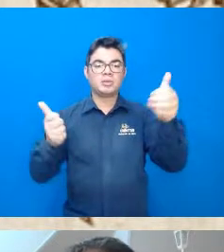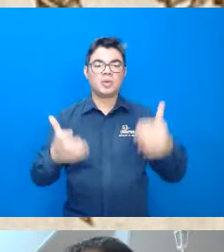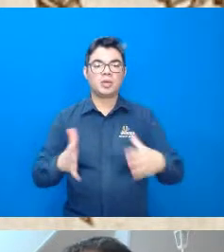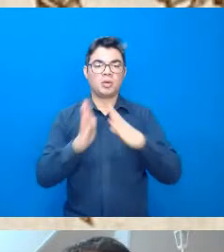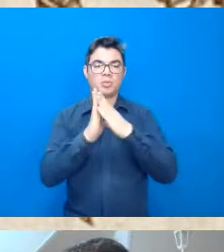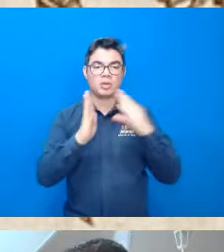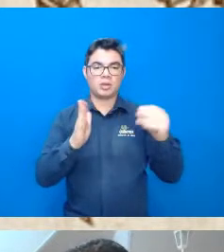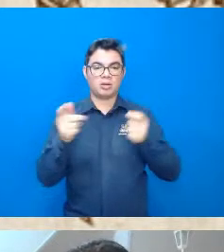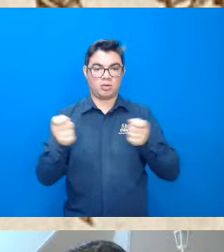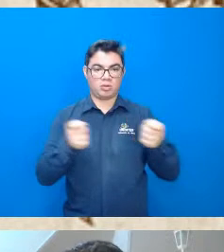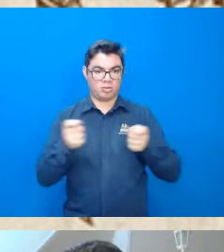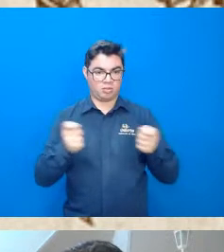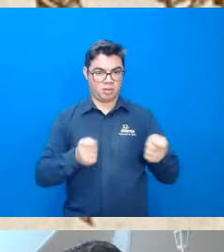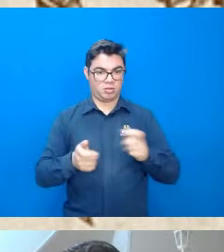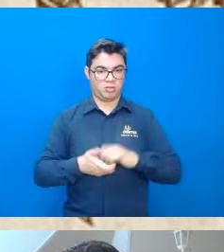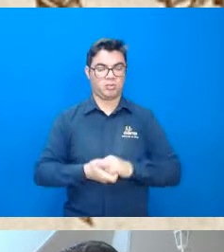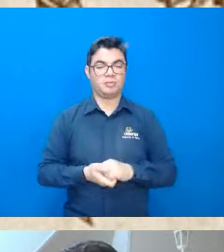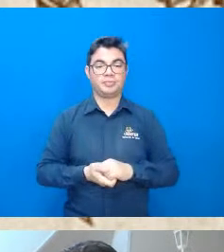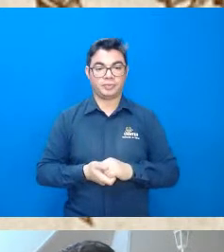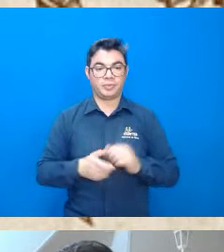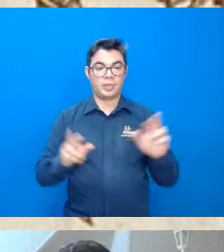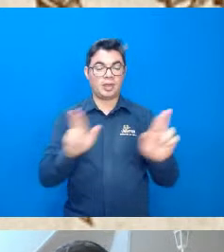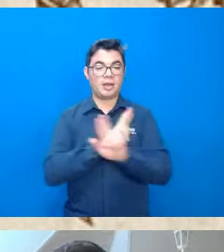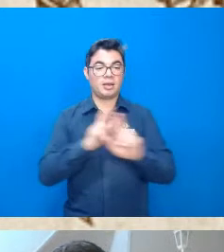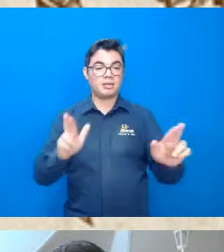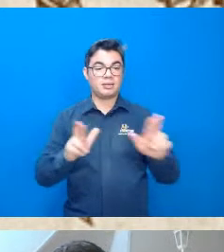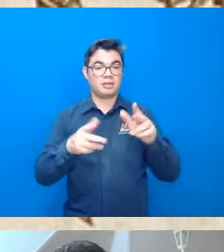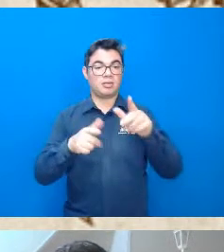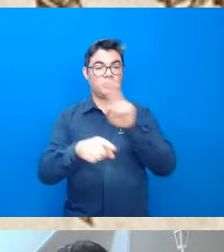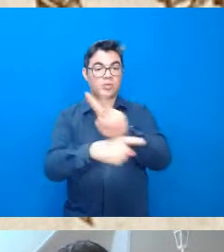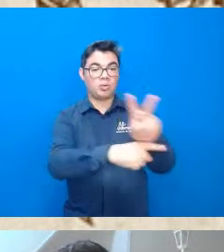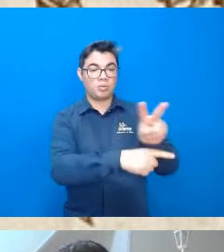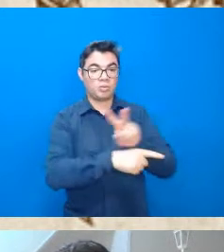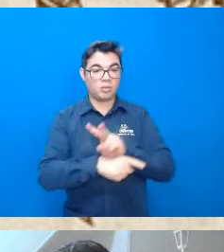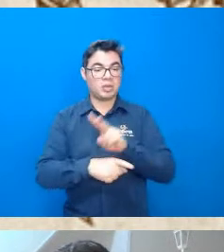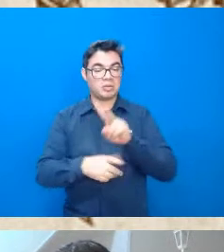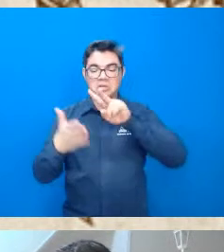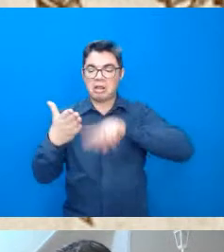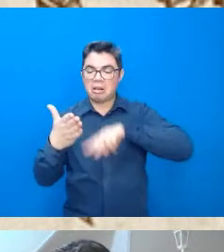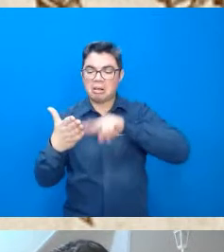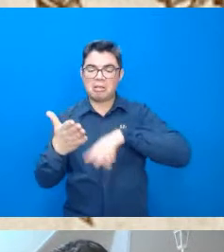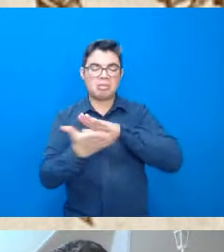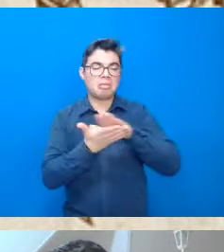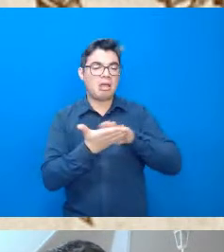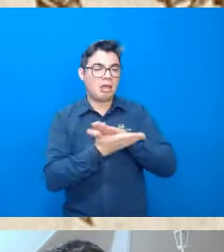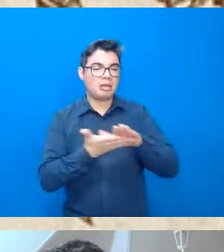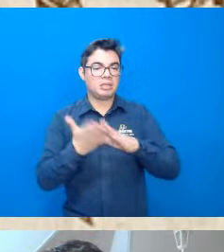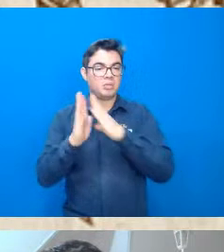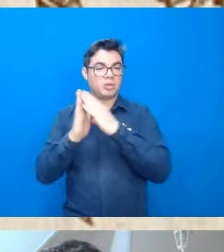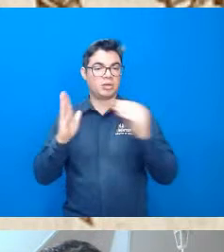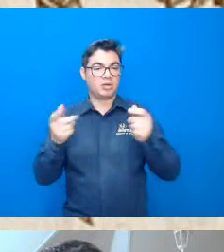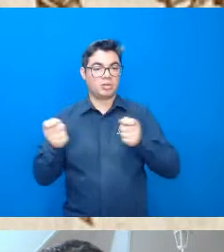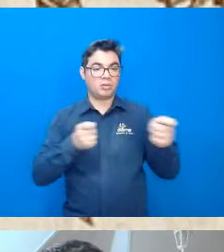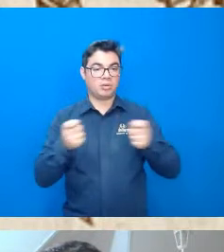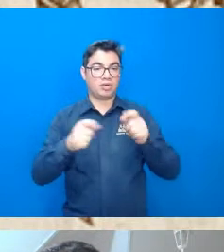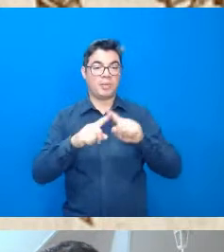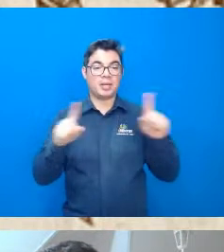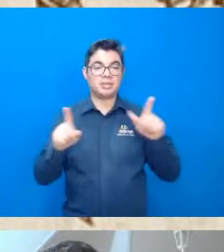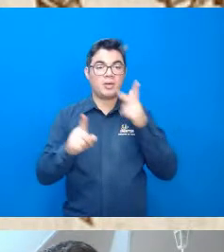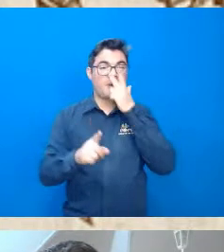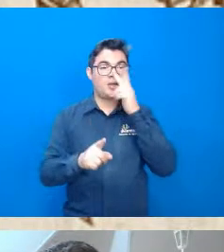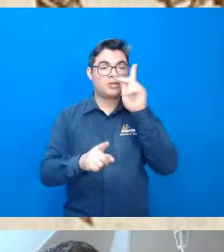econômico e a relação com a conservação eu não nunca li nada sobre isso eu acho que ele era mais